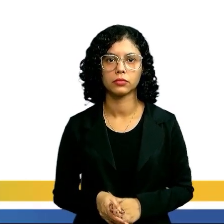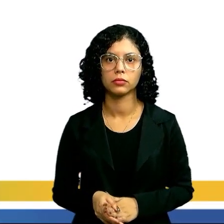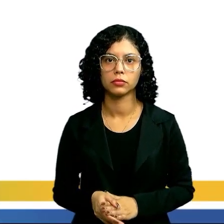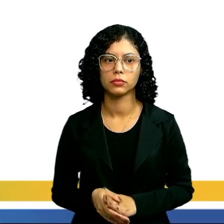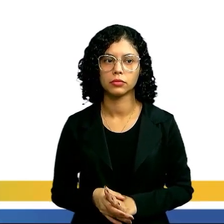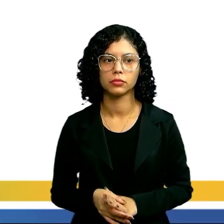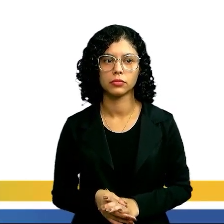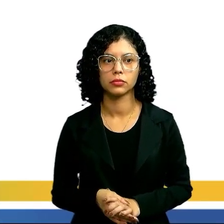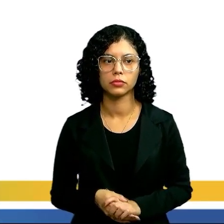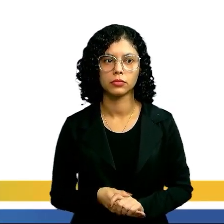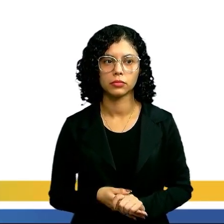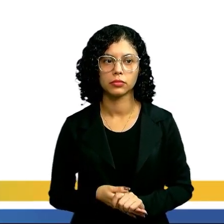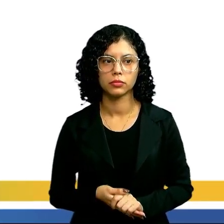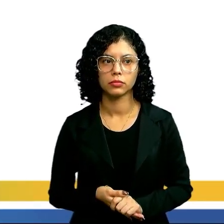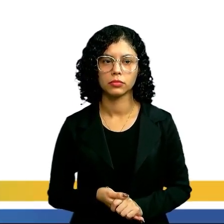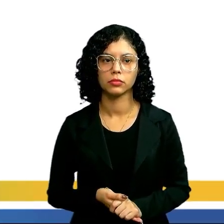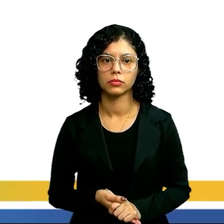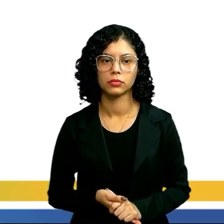continuando...